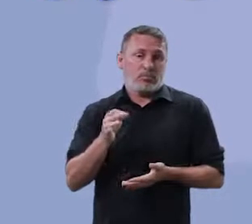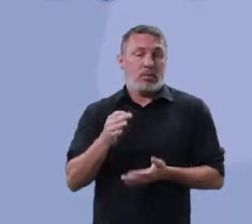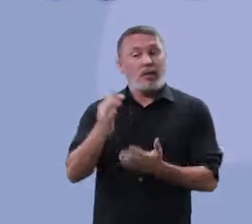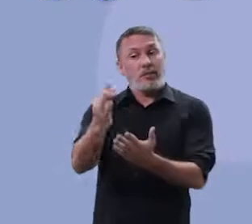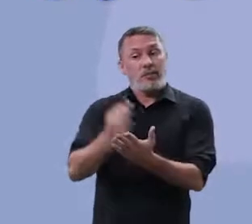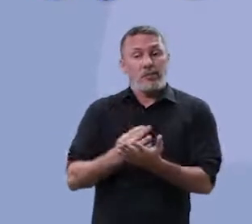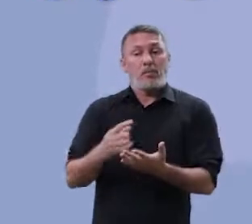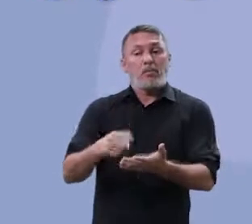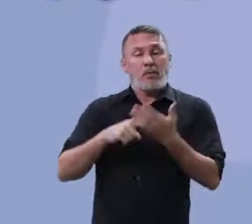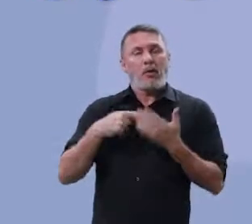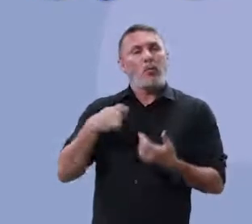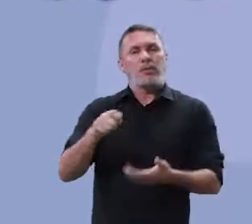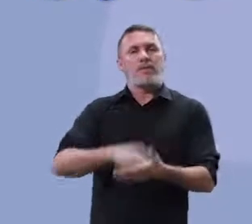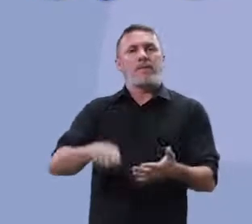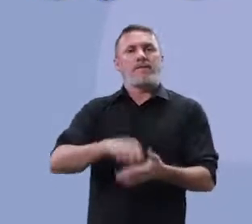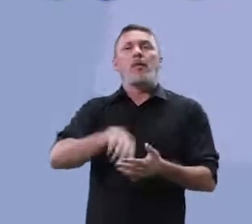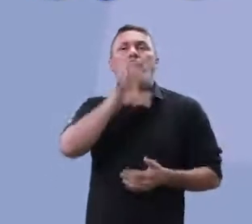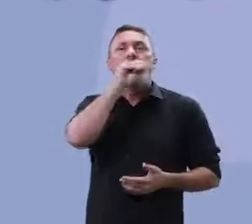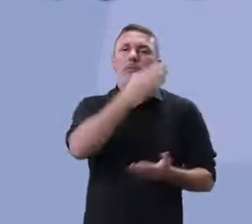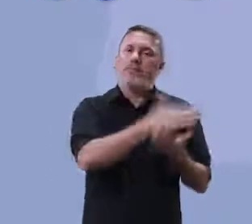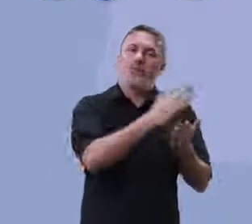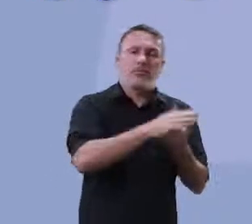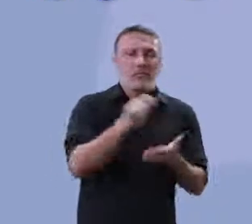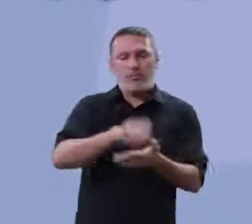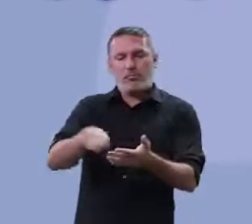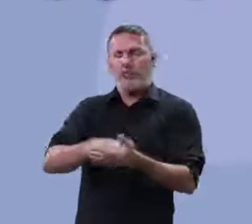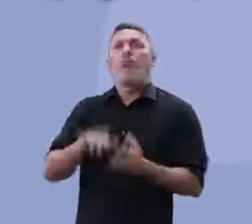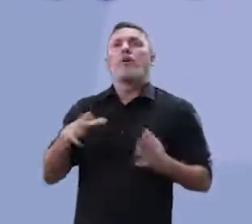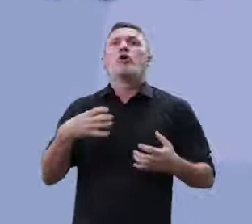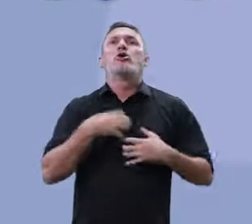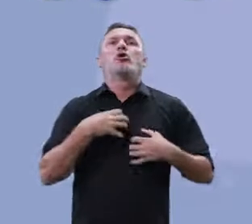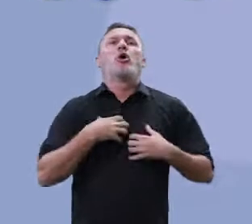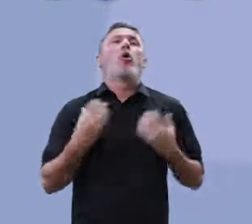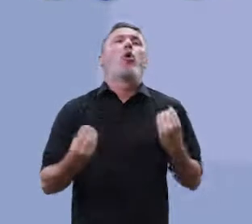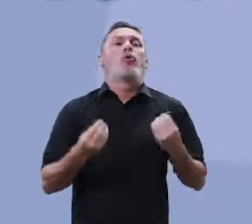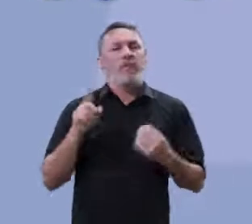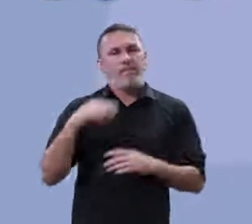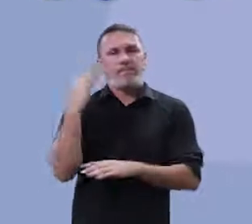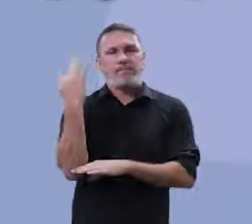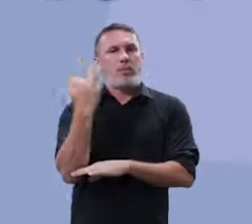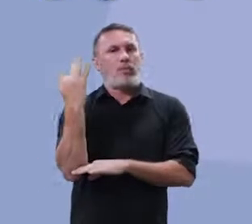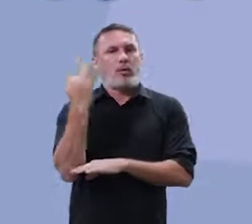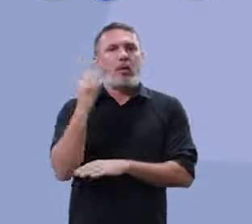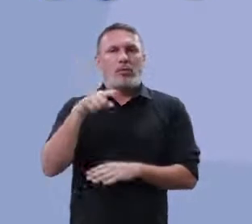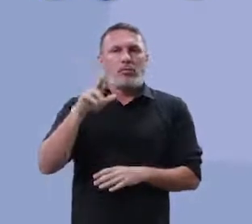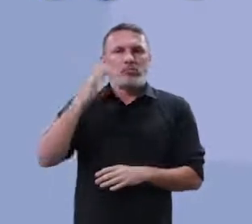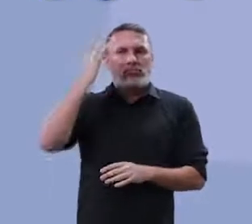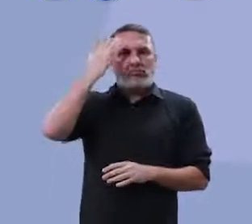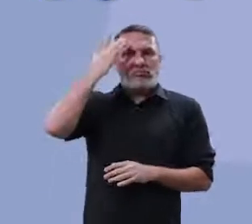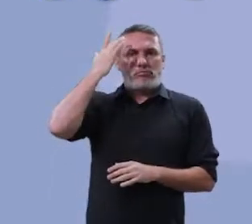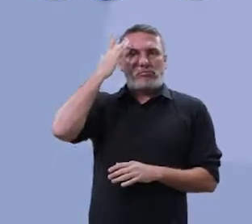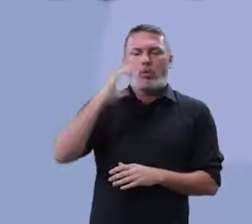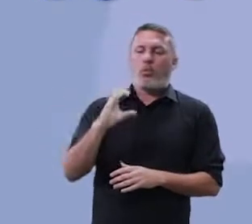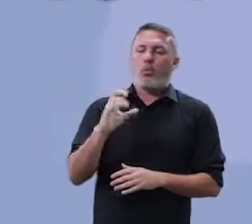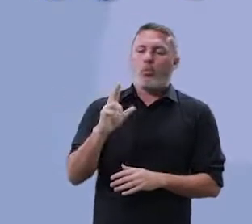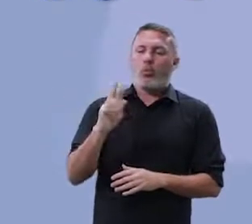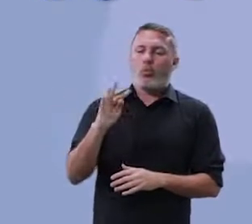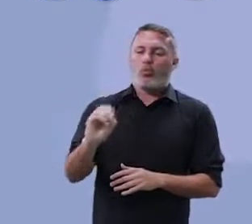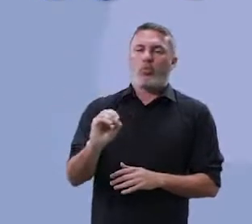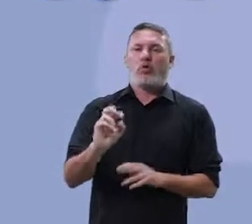Então, ele especifica, você precisa escrever. Mas de qual forma? Qual jeito? De um jeito formal, jeito culto,